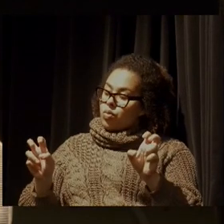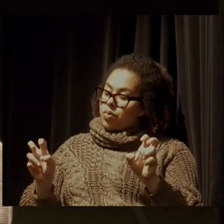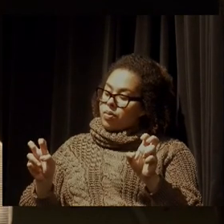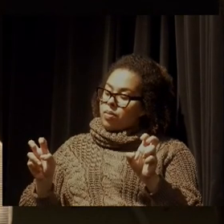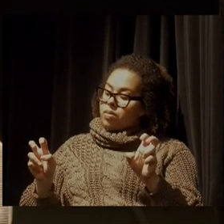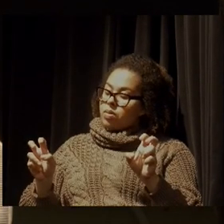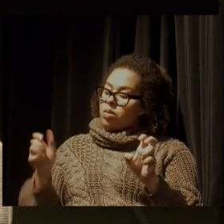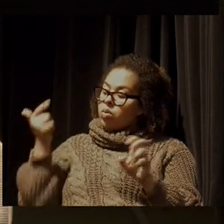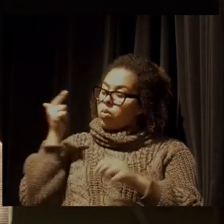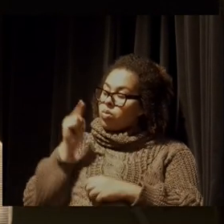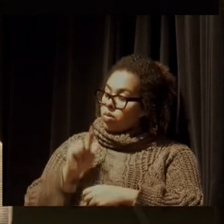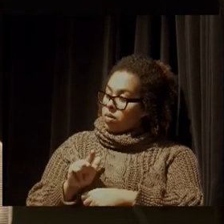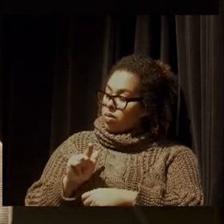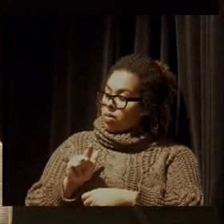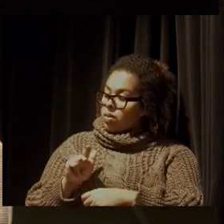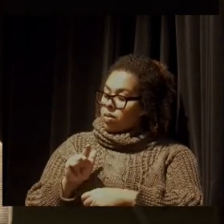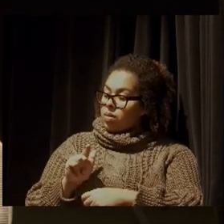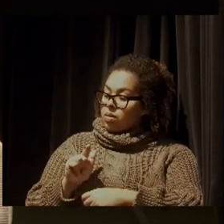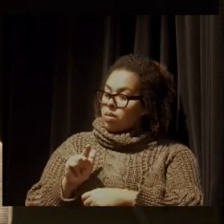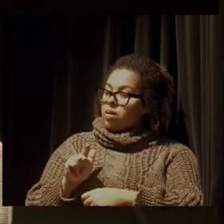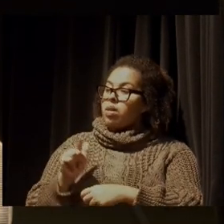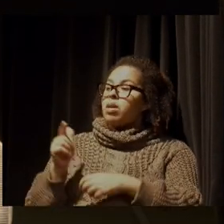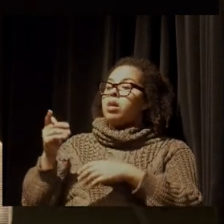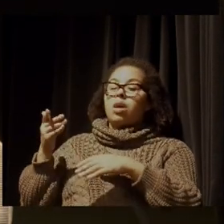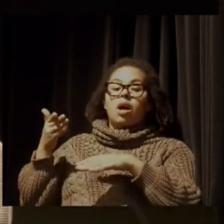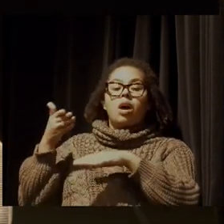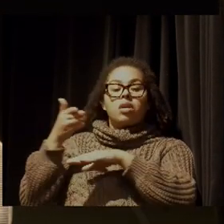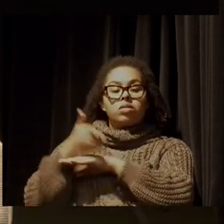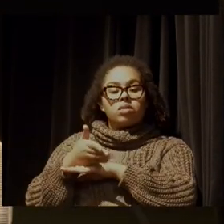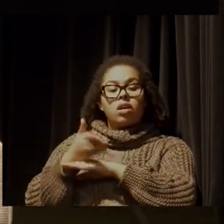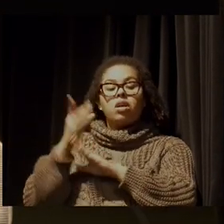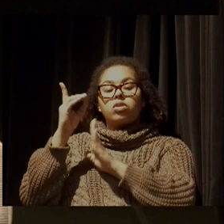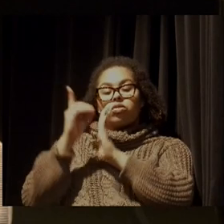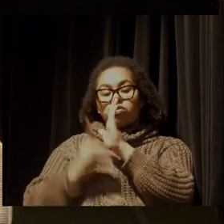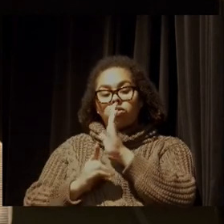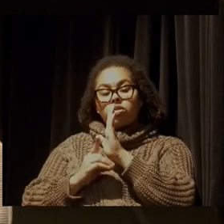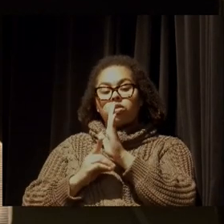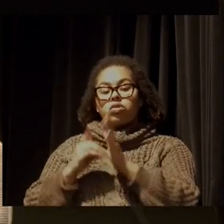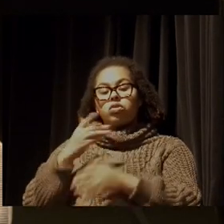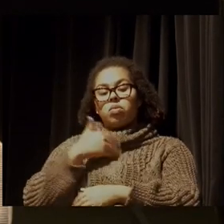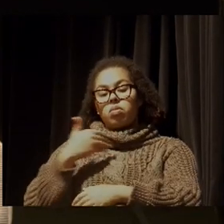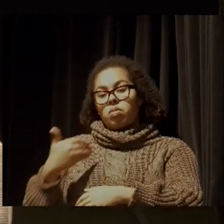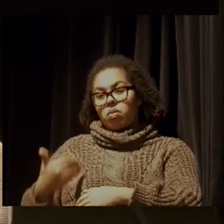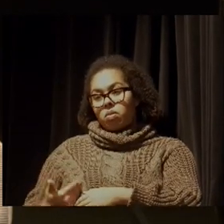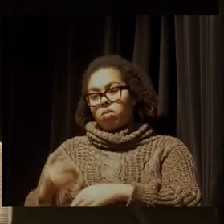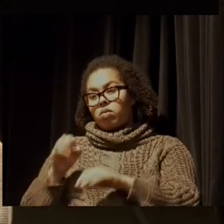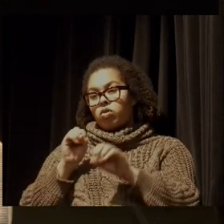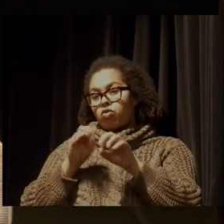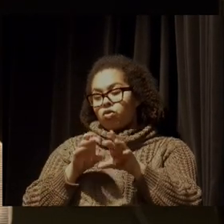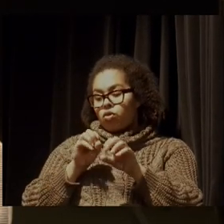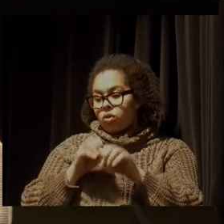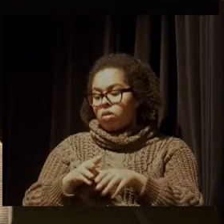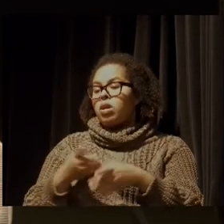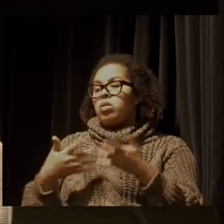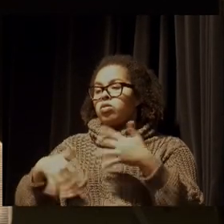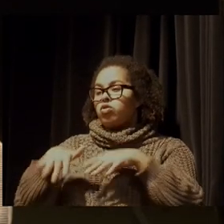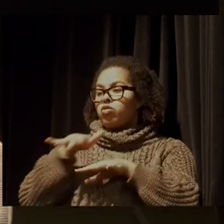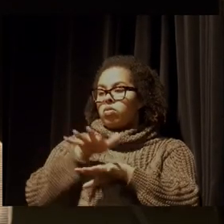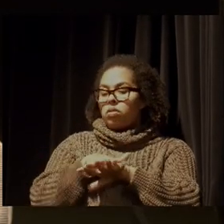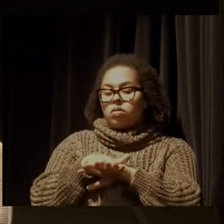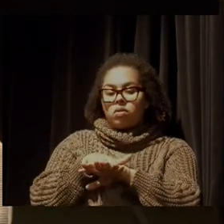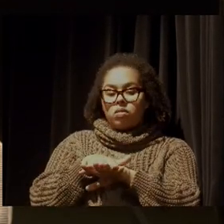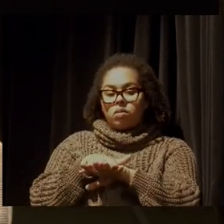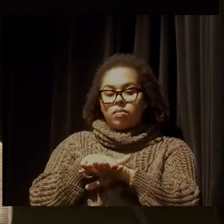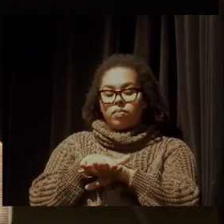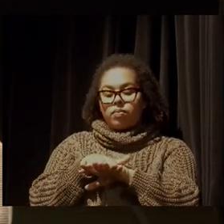por acesso e por direito a acessar a política pública de educação, de inclusão,